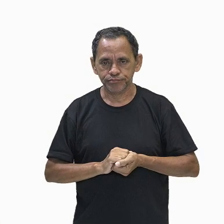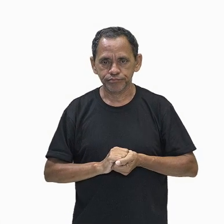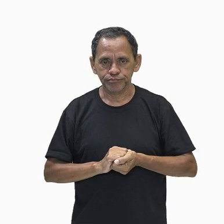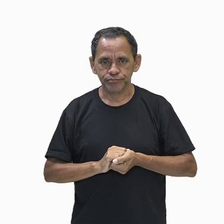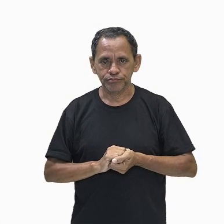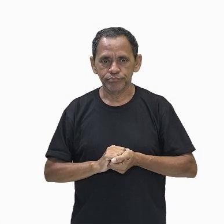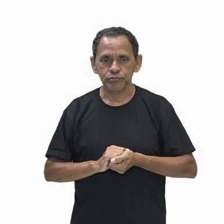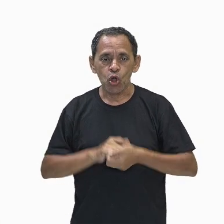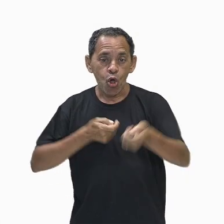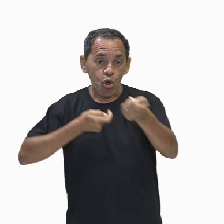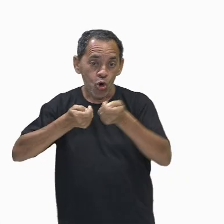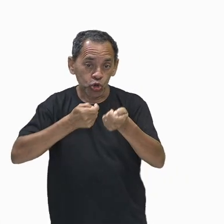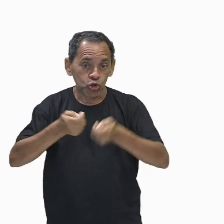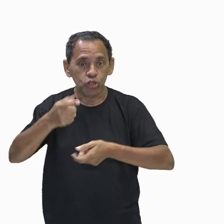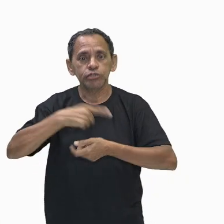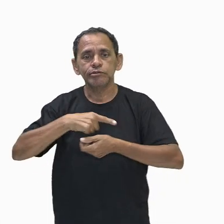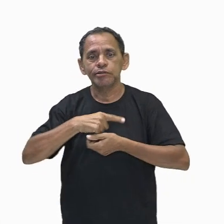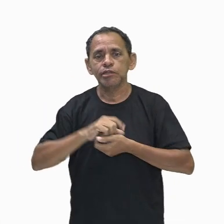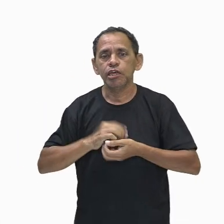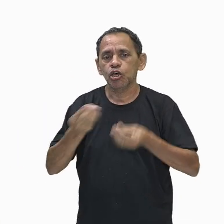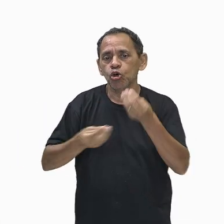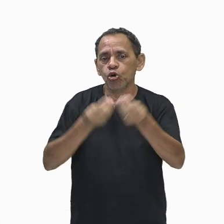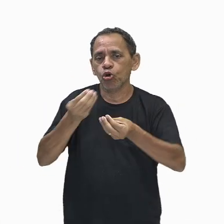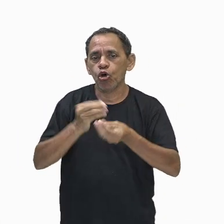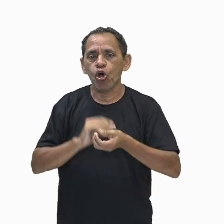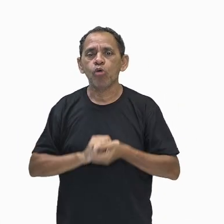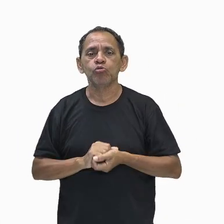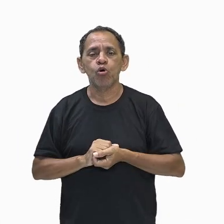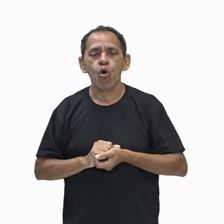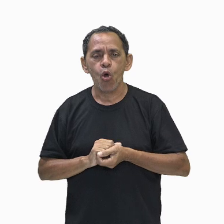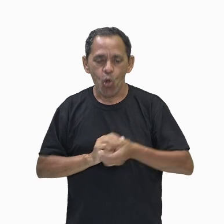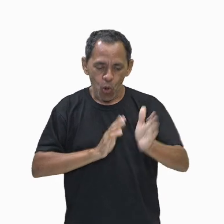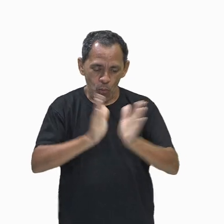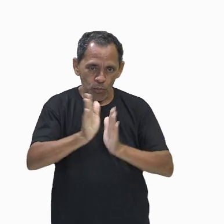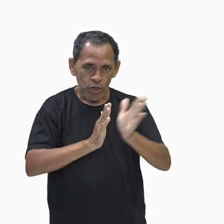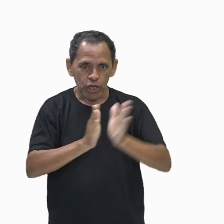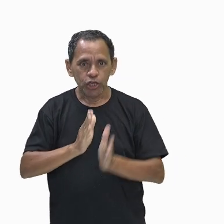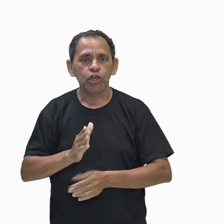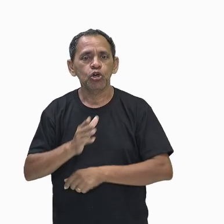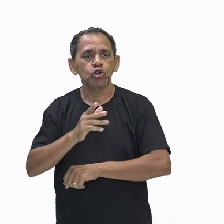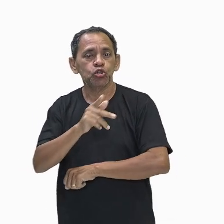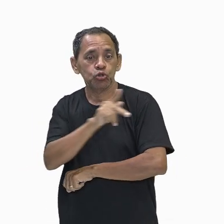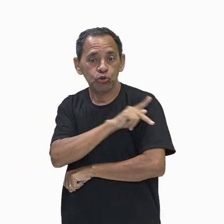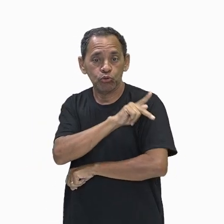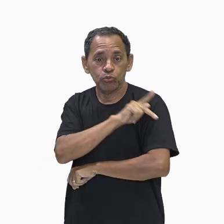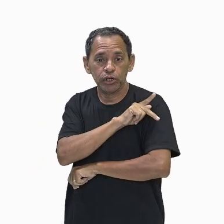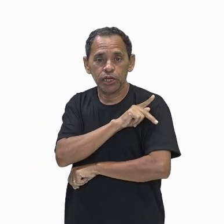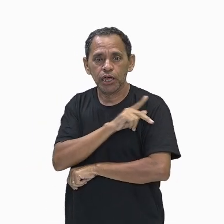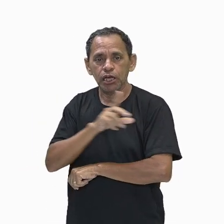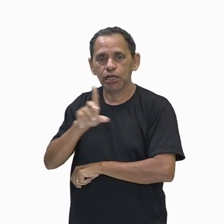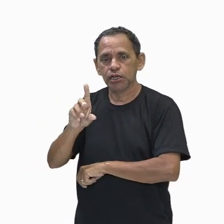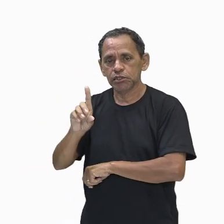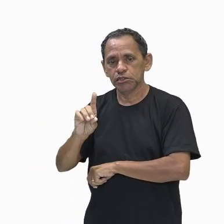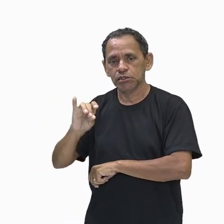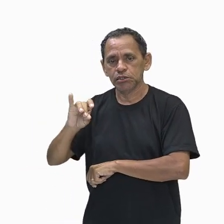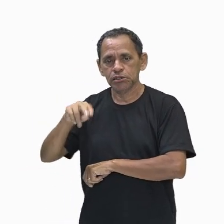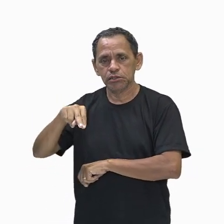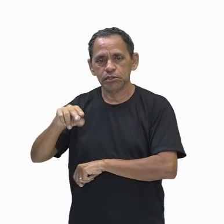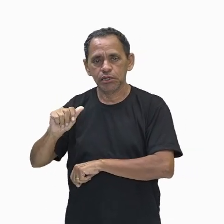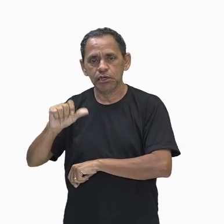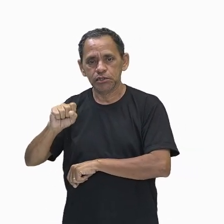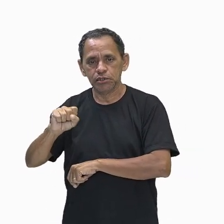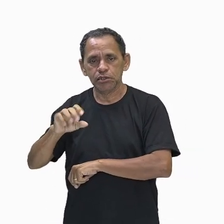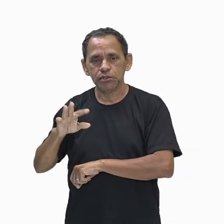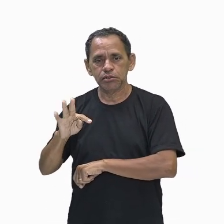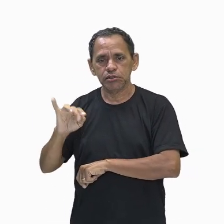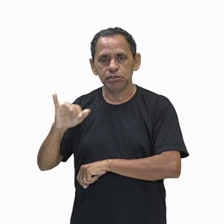Vamos, então, falar agora sobre essa parte do período pré-dinástico, tá? Que a gente vai, então, começar a caracterizar aí